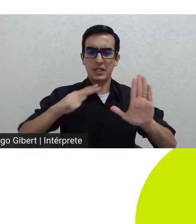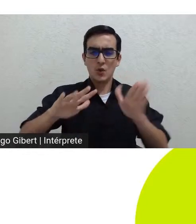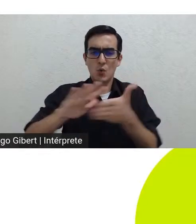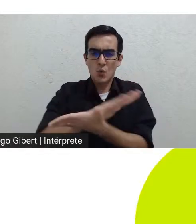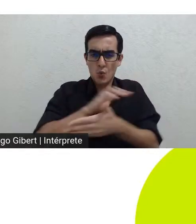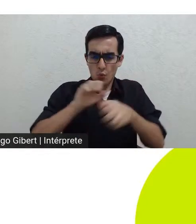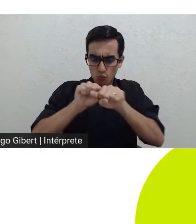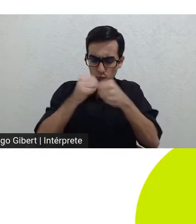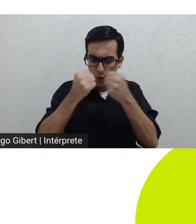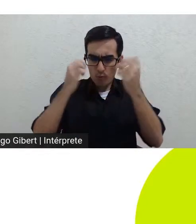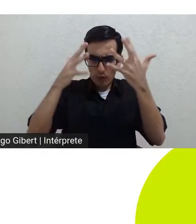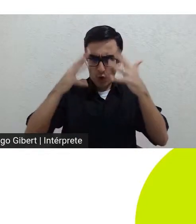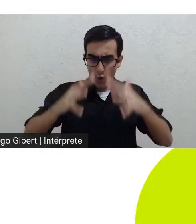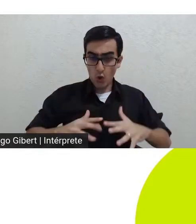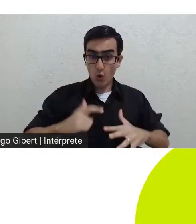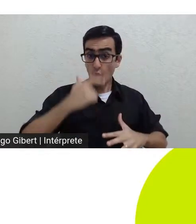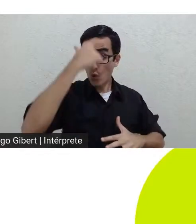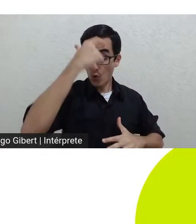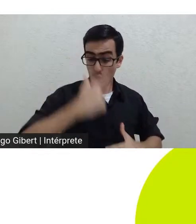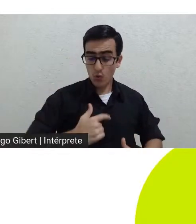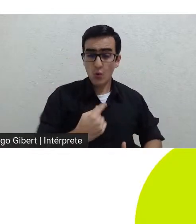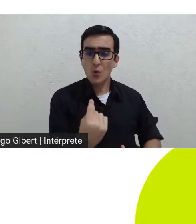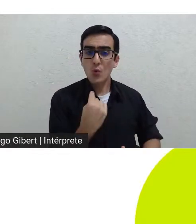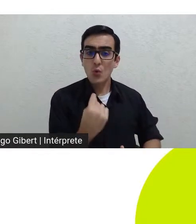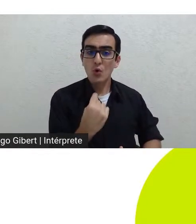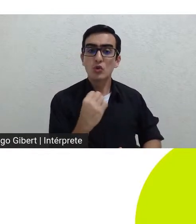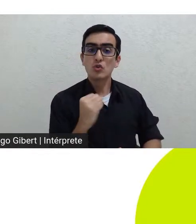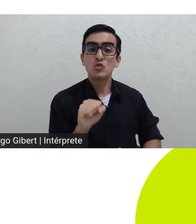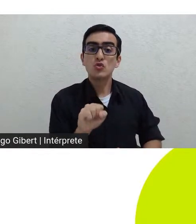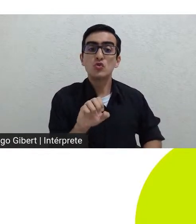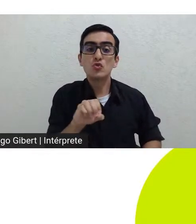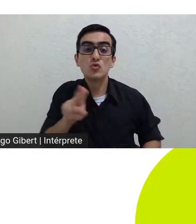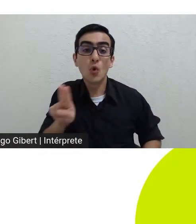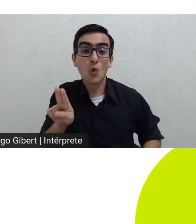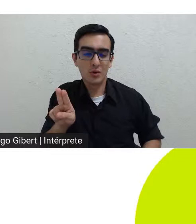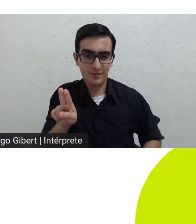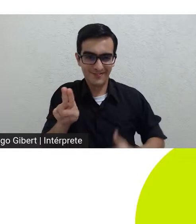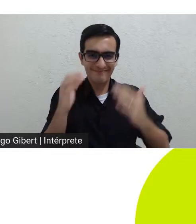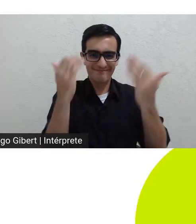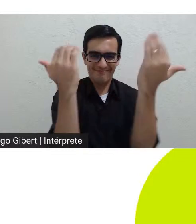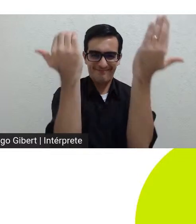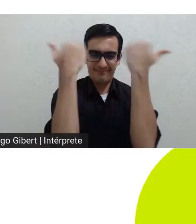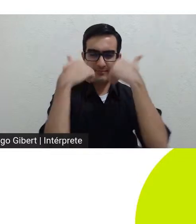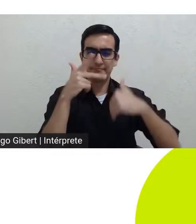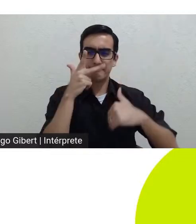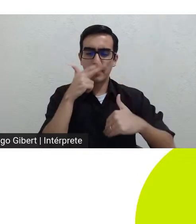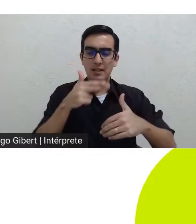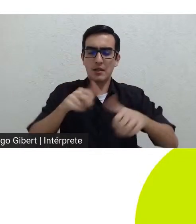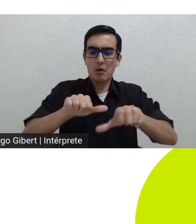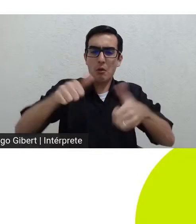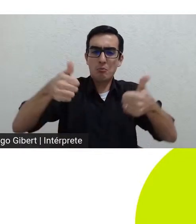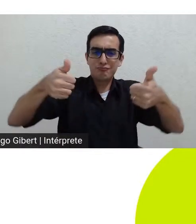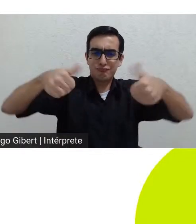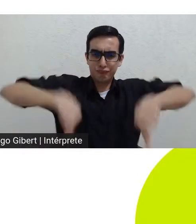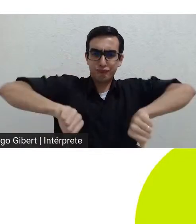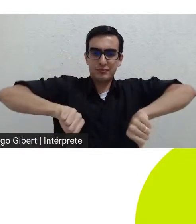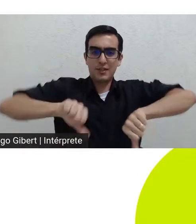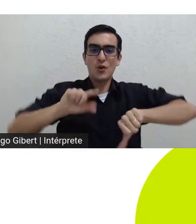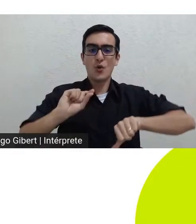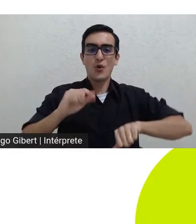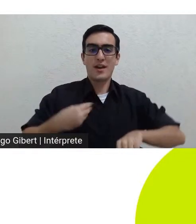dissolução daquilo que lhe é próprio uma espécie de fracasso em ser